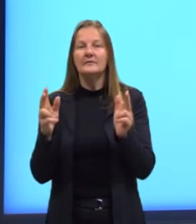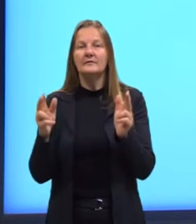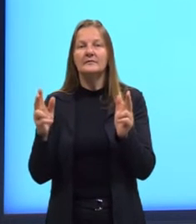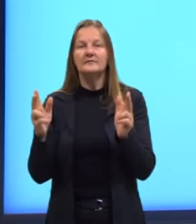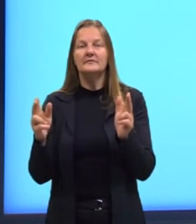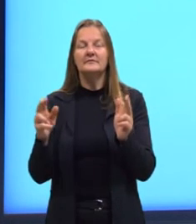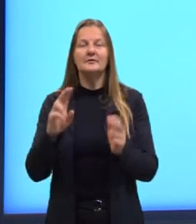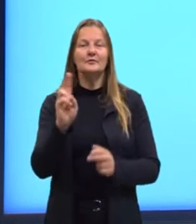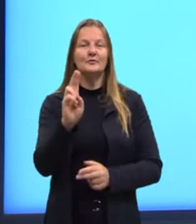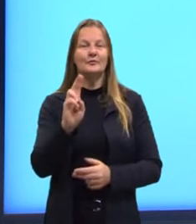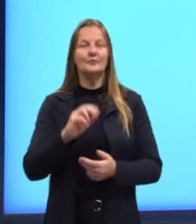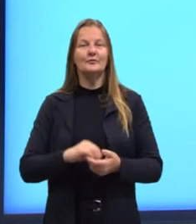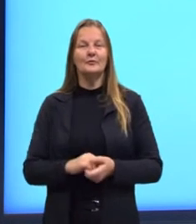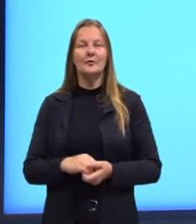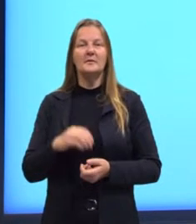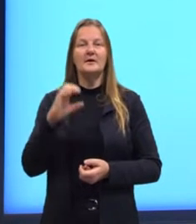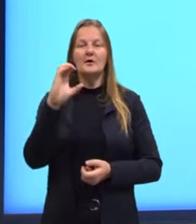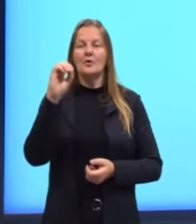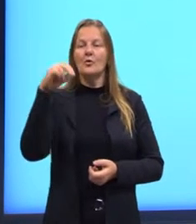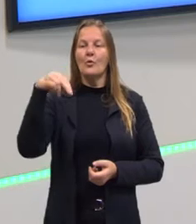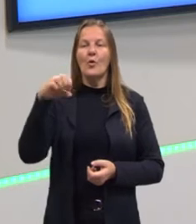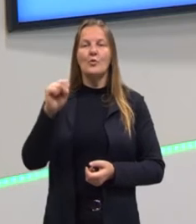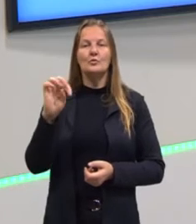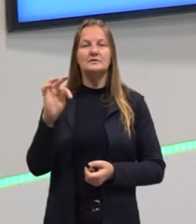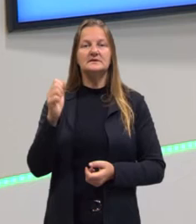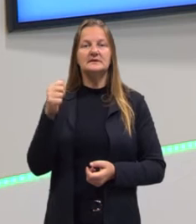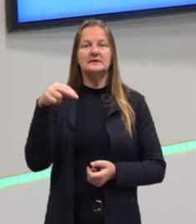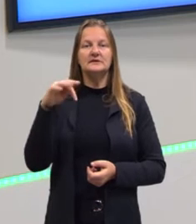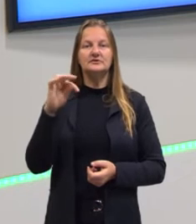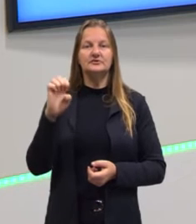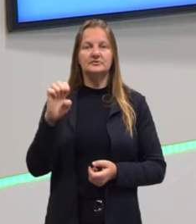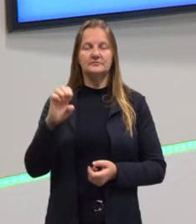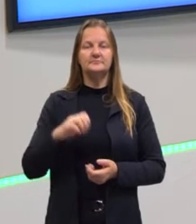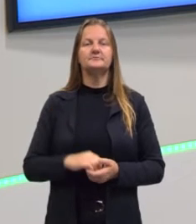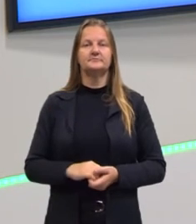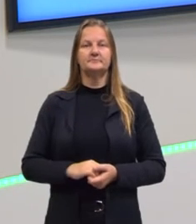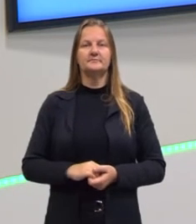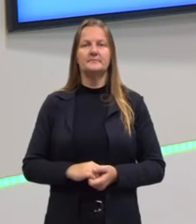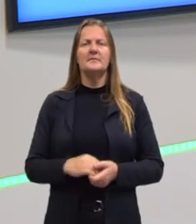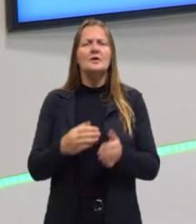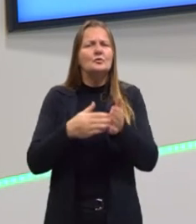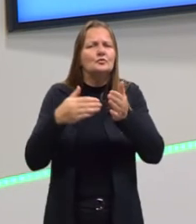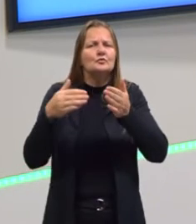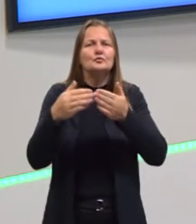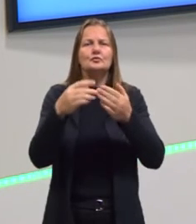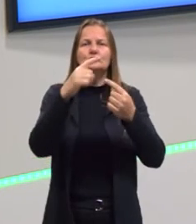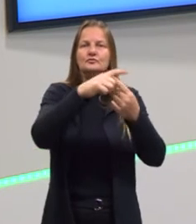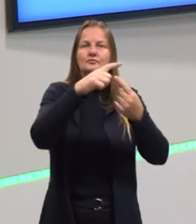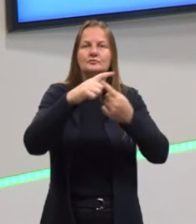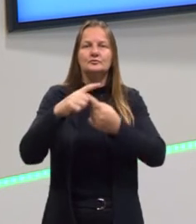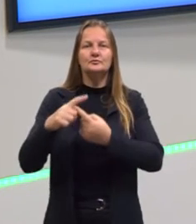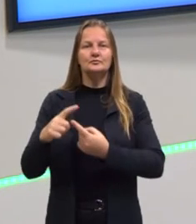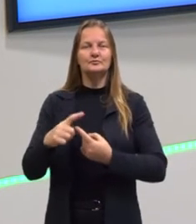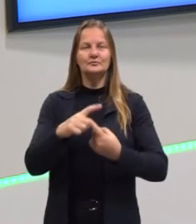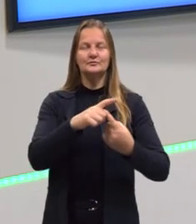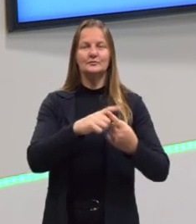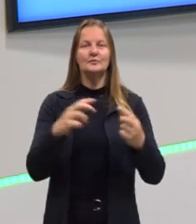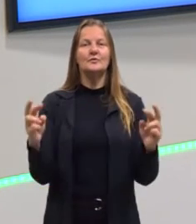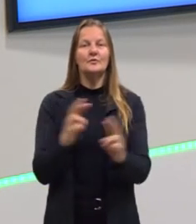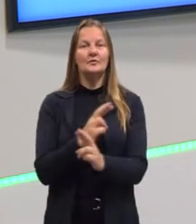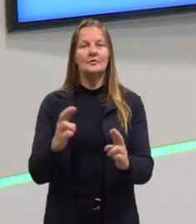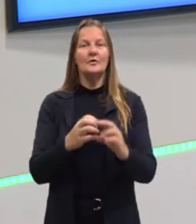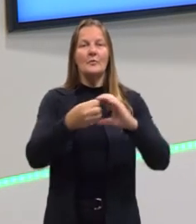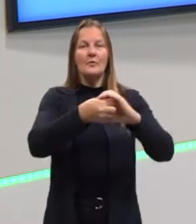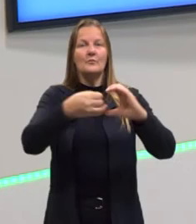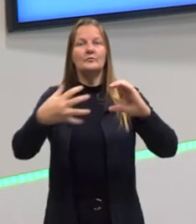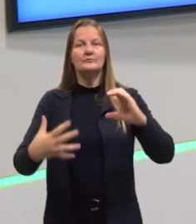sequência, então, como constante. Então, isso aqui tudo, está relacionado com a